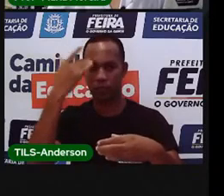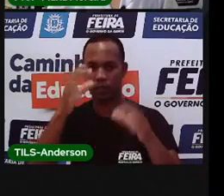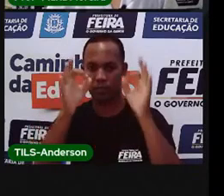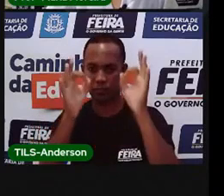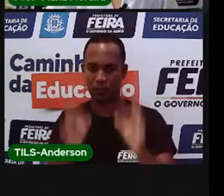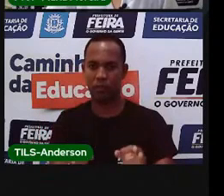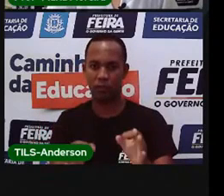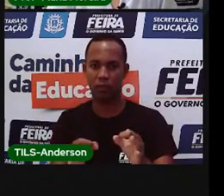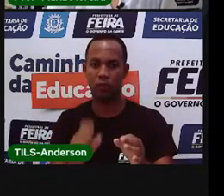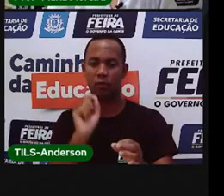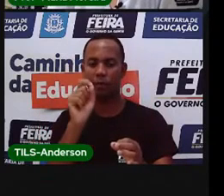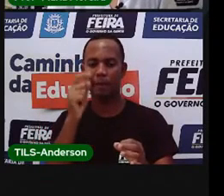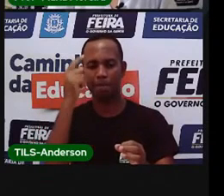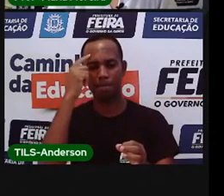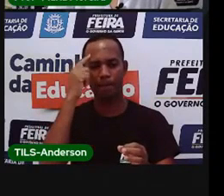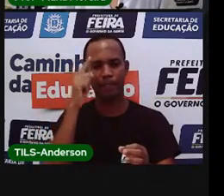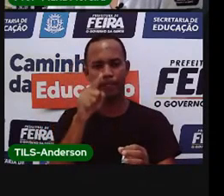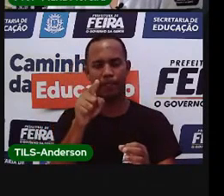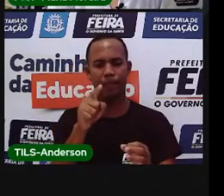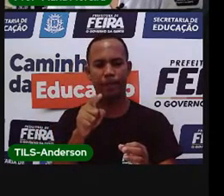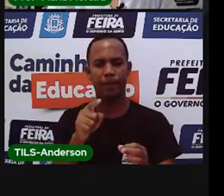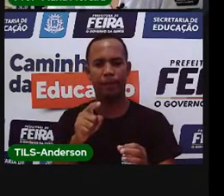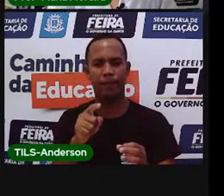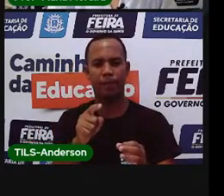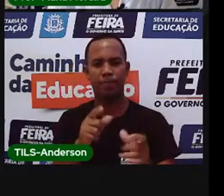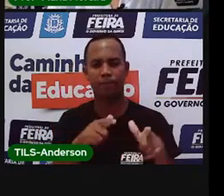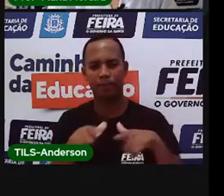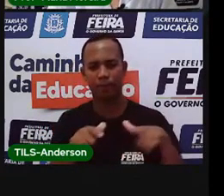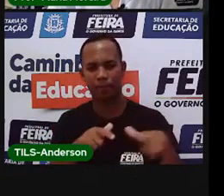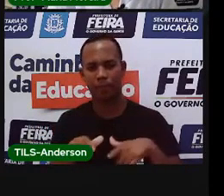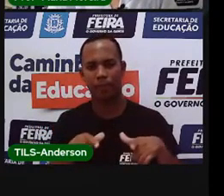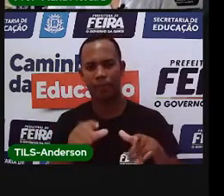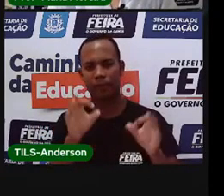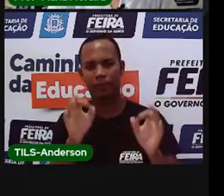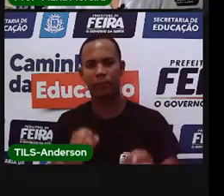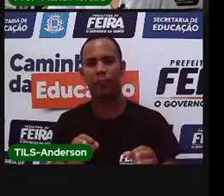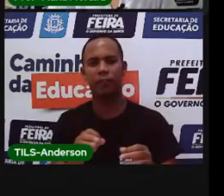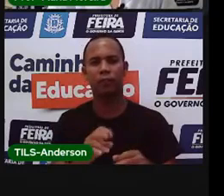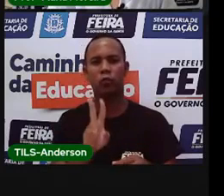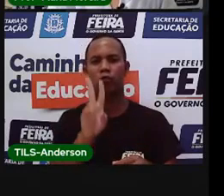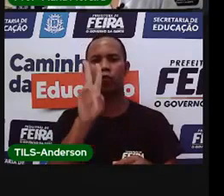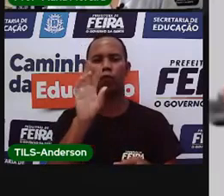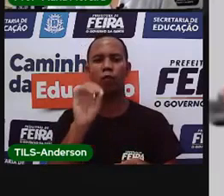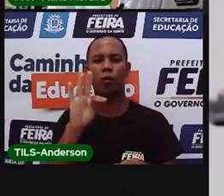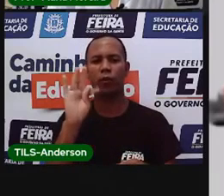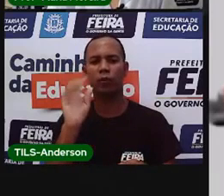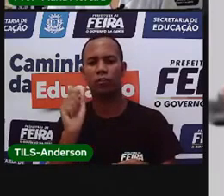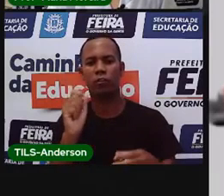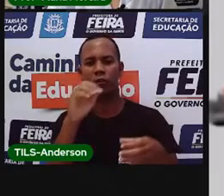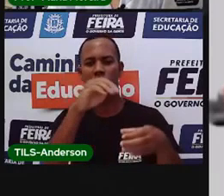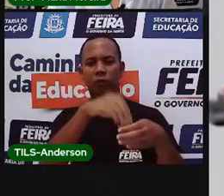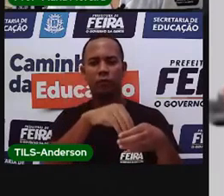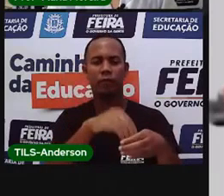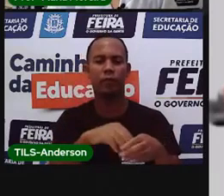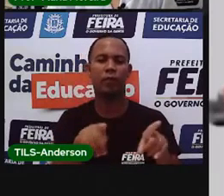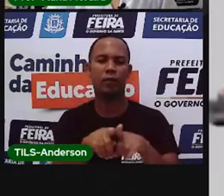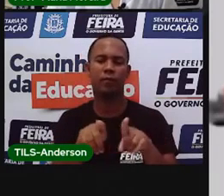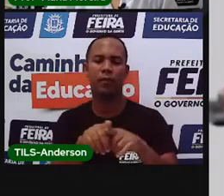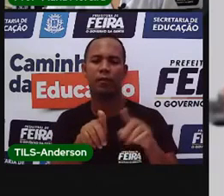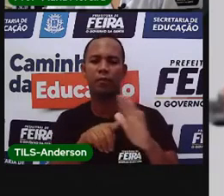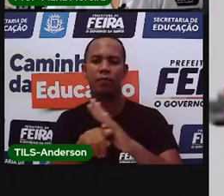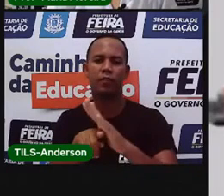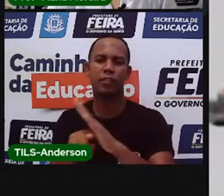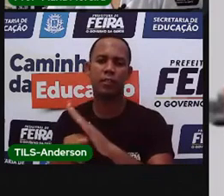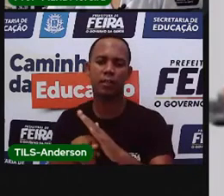candidato que realmente cuide dos nossos interesses. Além disso, devemos fiscalizar se